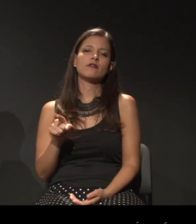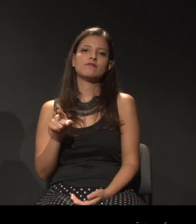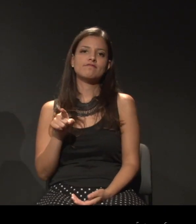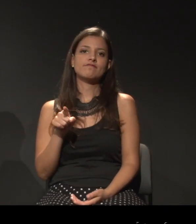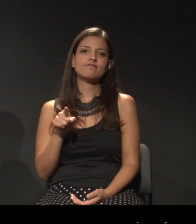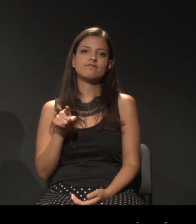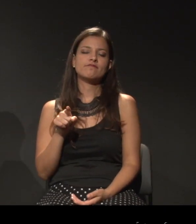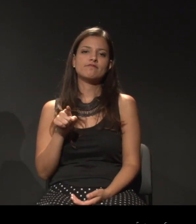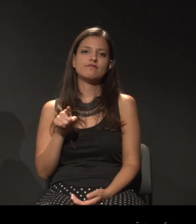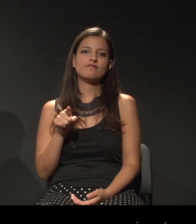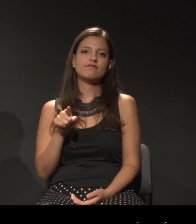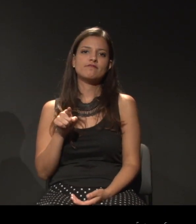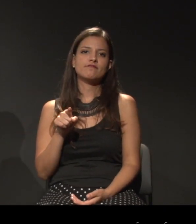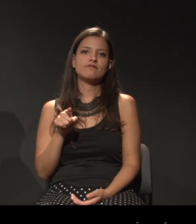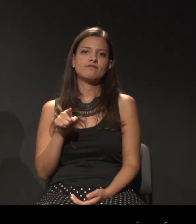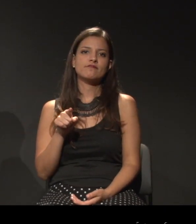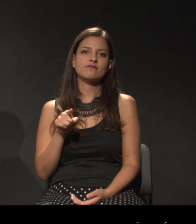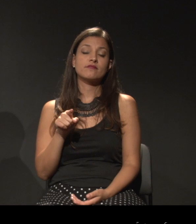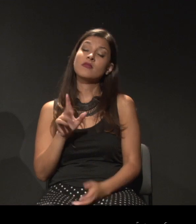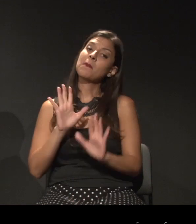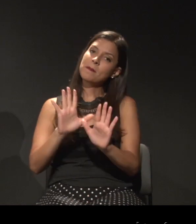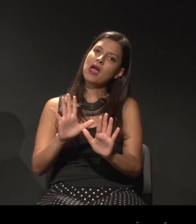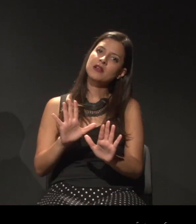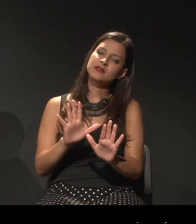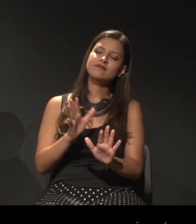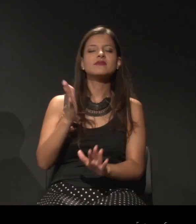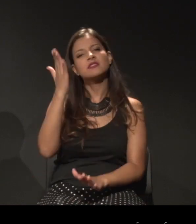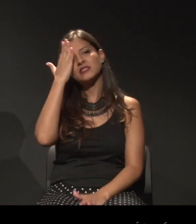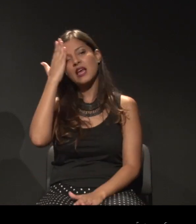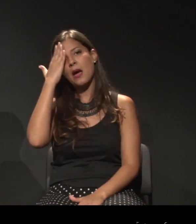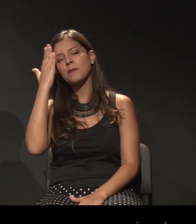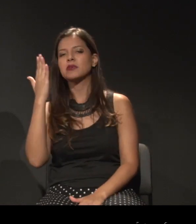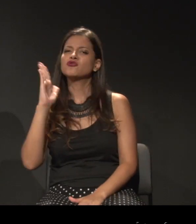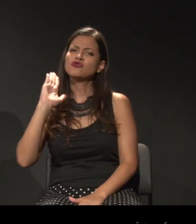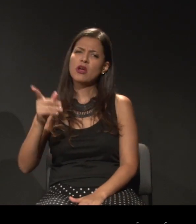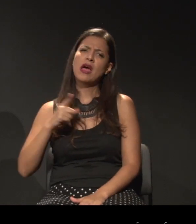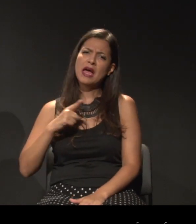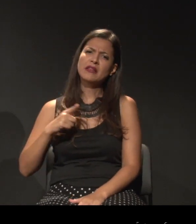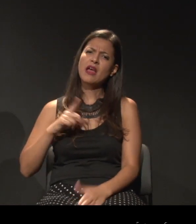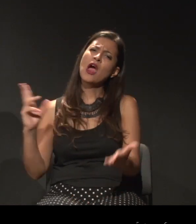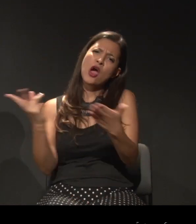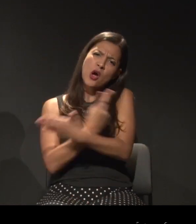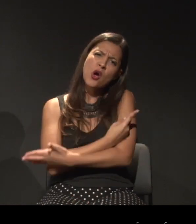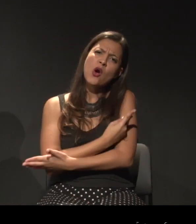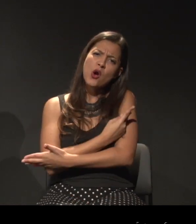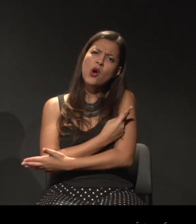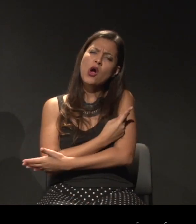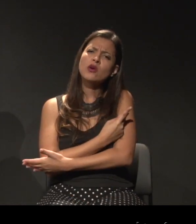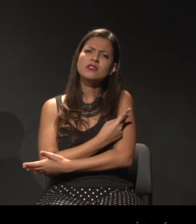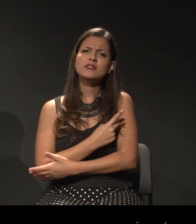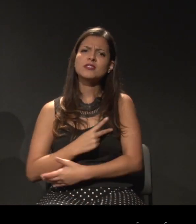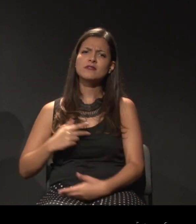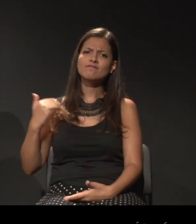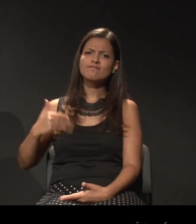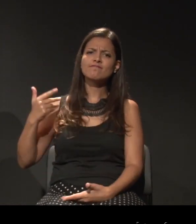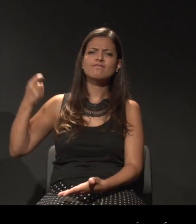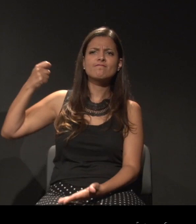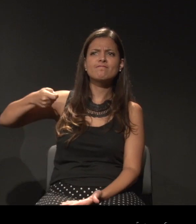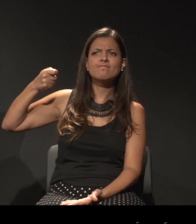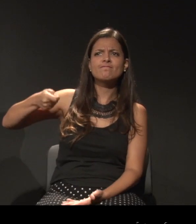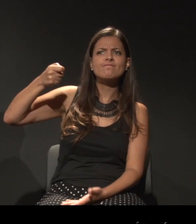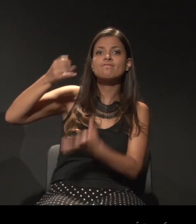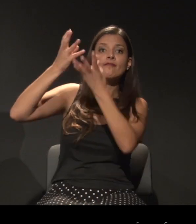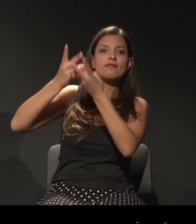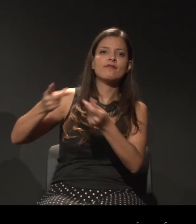que, felizmente, as desconstruções já estão acontecendo, e que isso é uma construção social, que os nossos